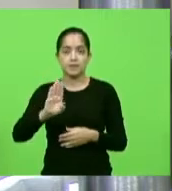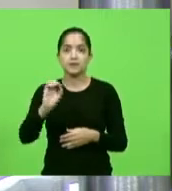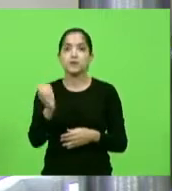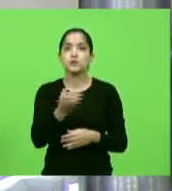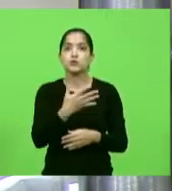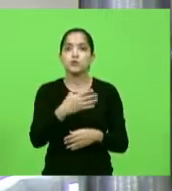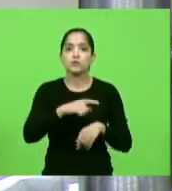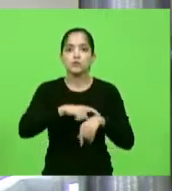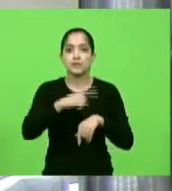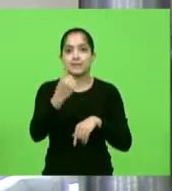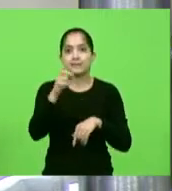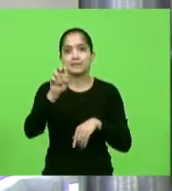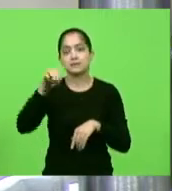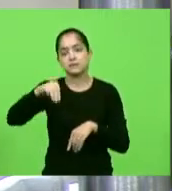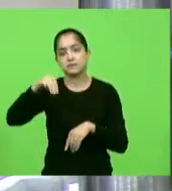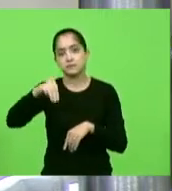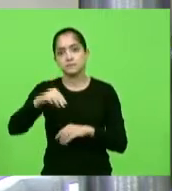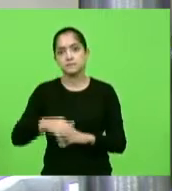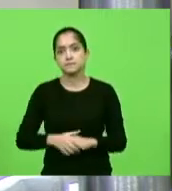por 15 minutos.